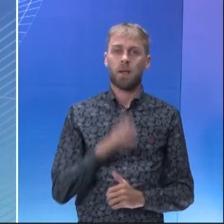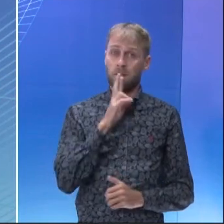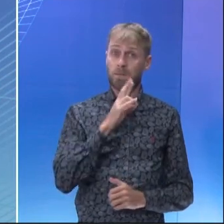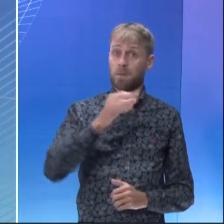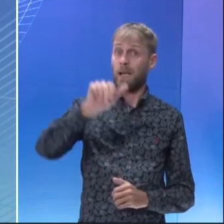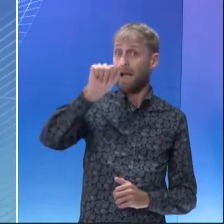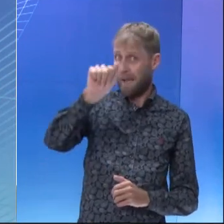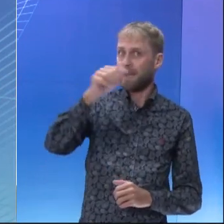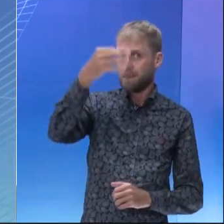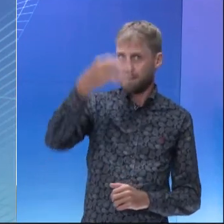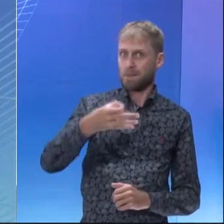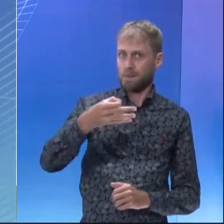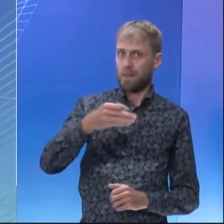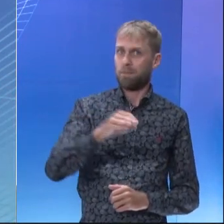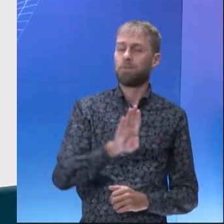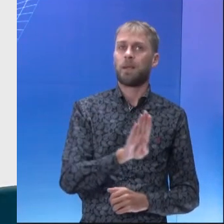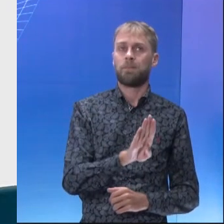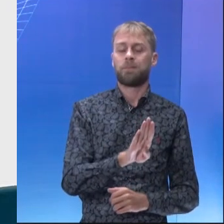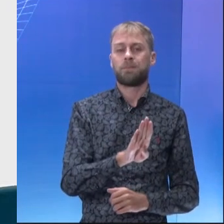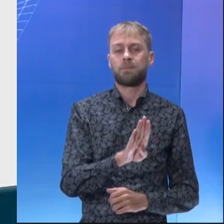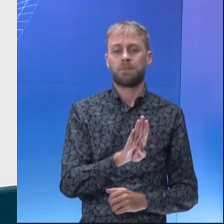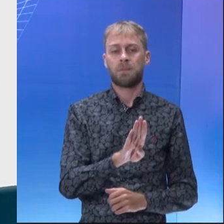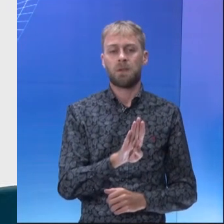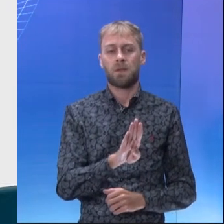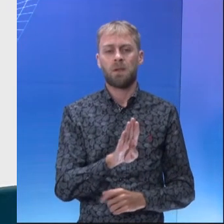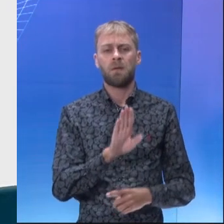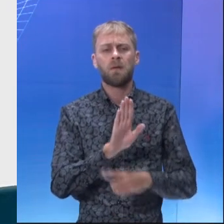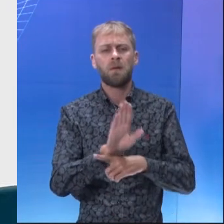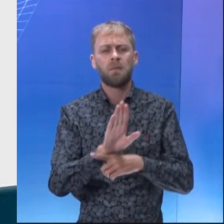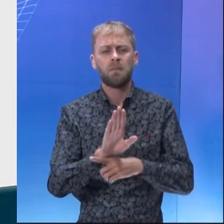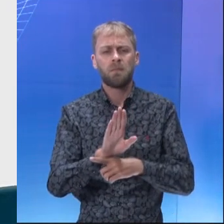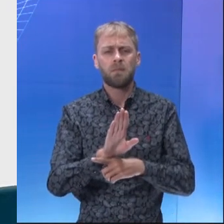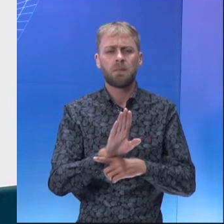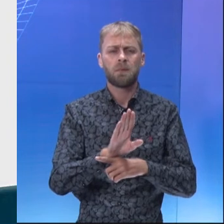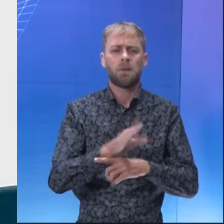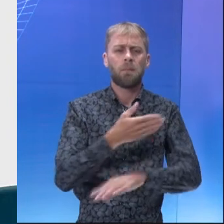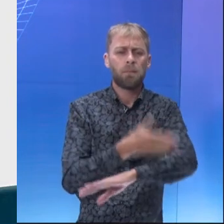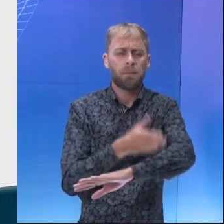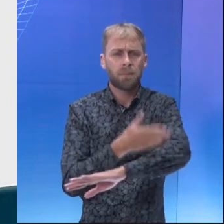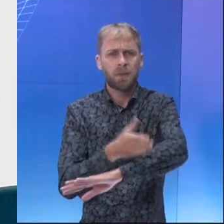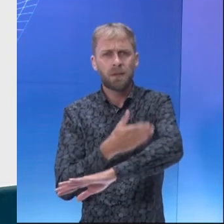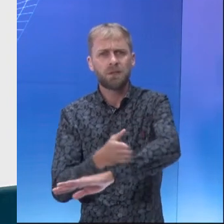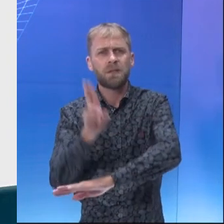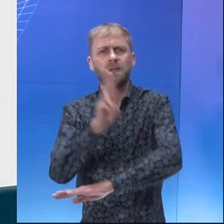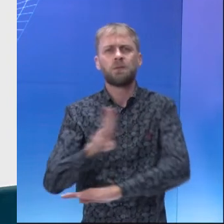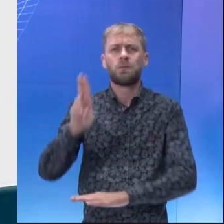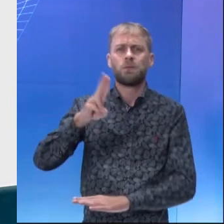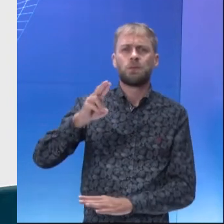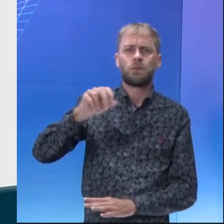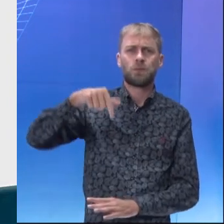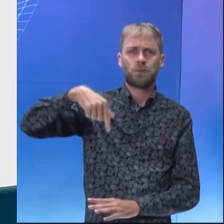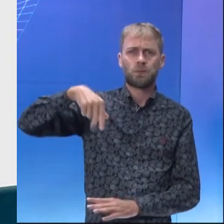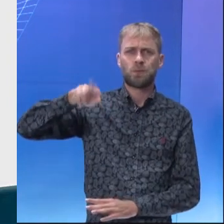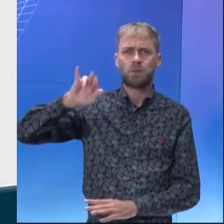então, o gabarito é a letra A. A letra B diz o seguinte, favorecer as práticas de fertilização química.